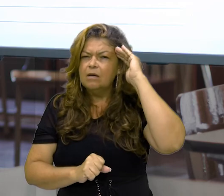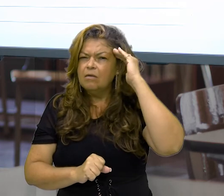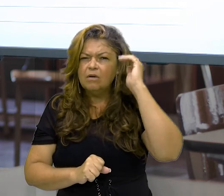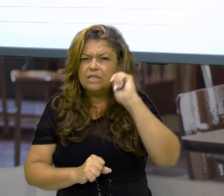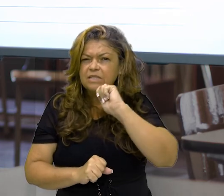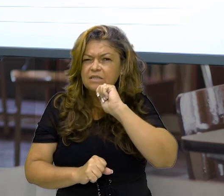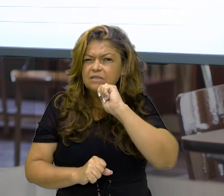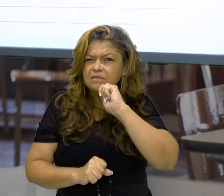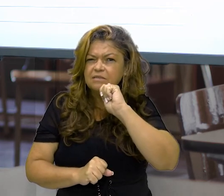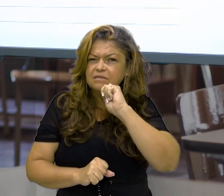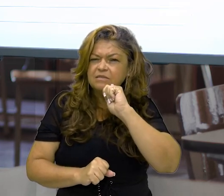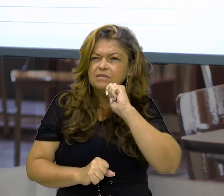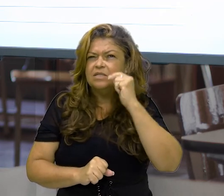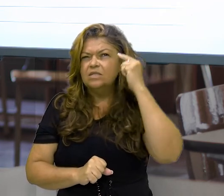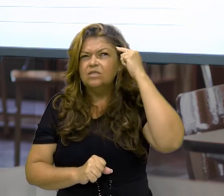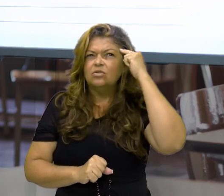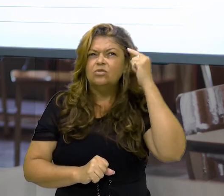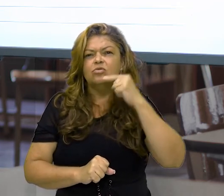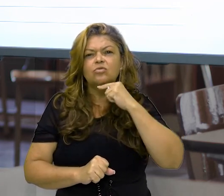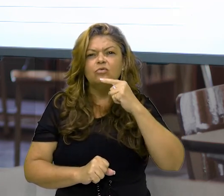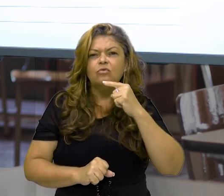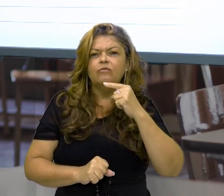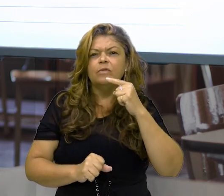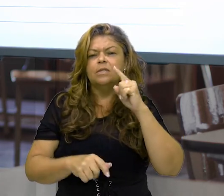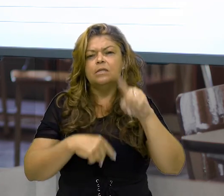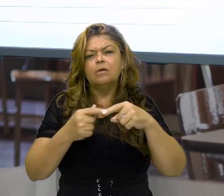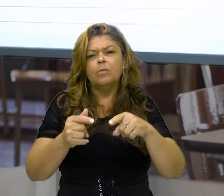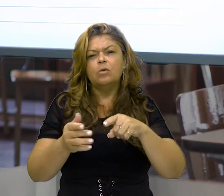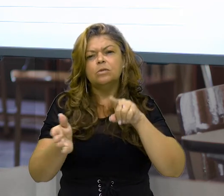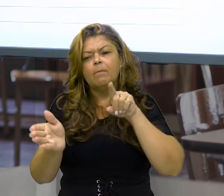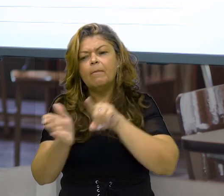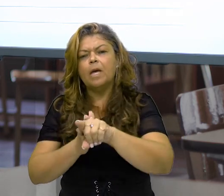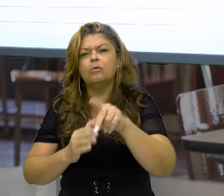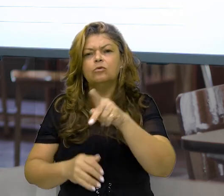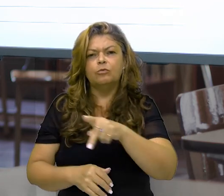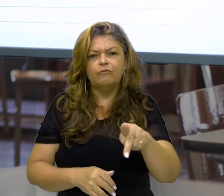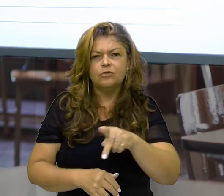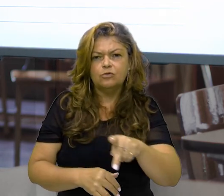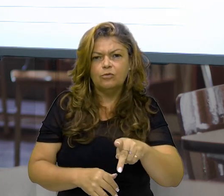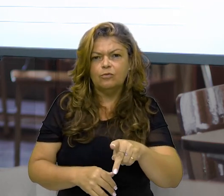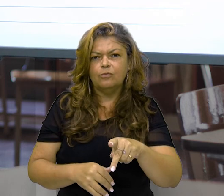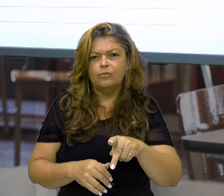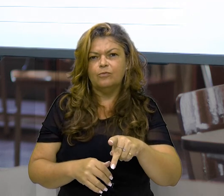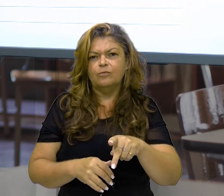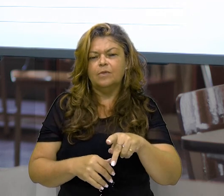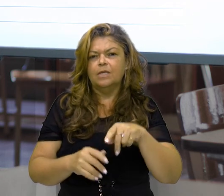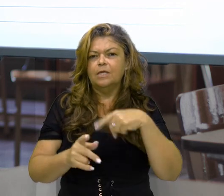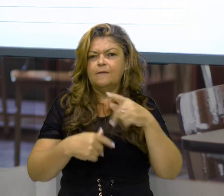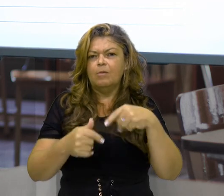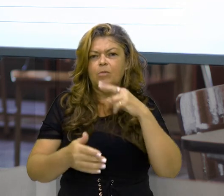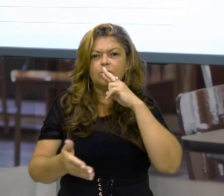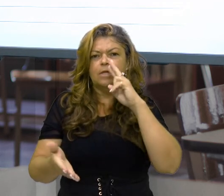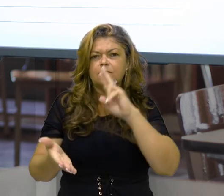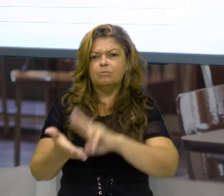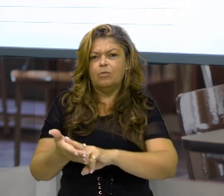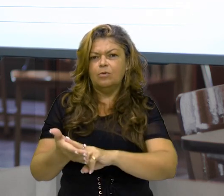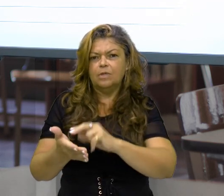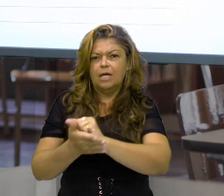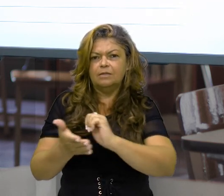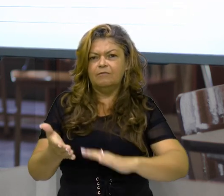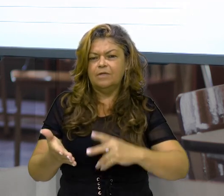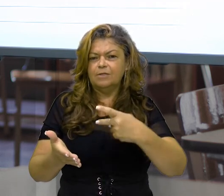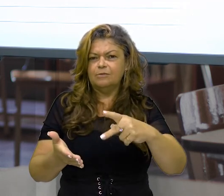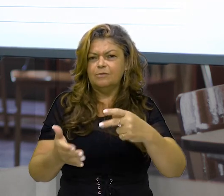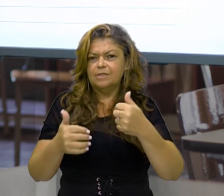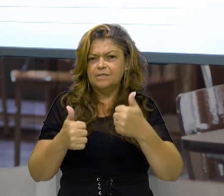tenha ficado alguma dúvida, consulte o seu professor, revise a aula e, mãos à obra, façam aí sua atividade